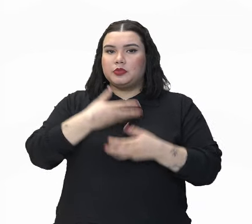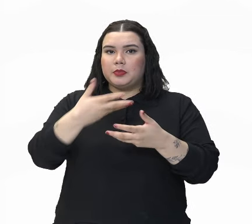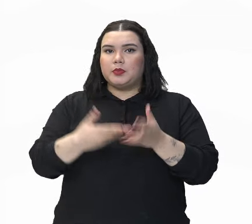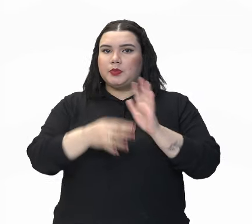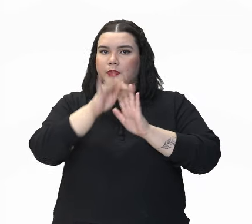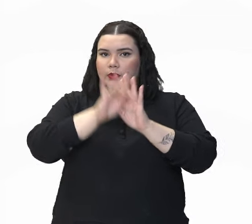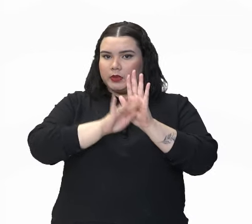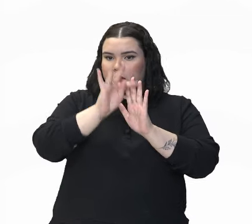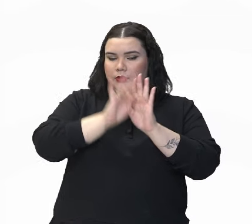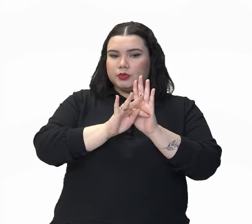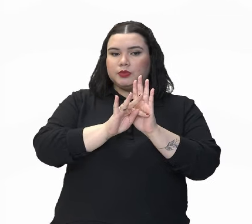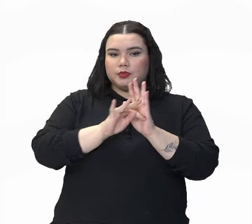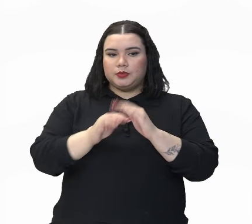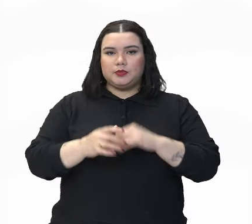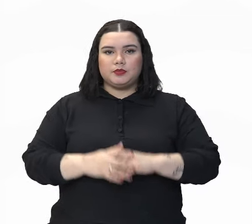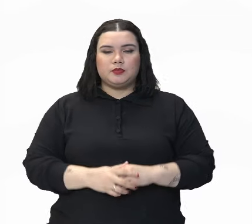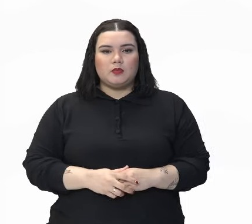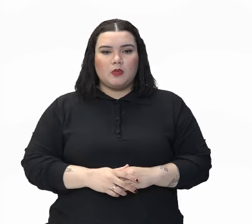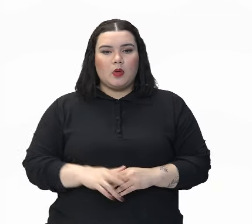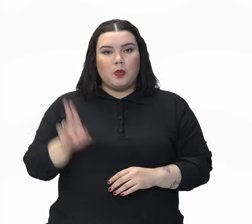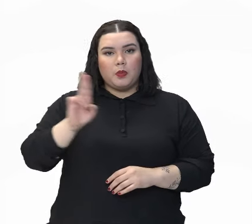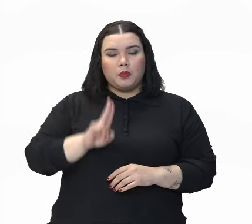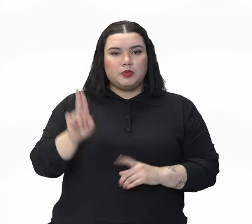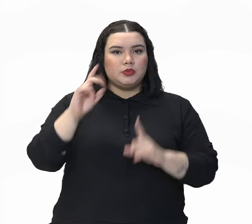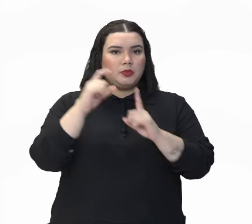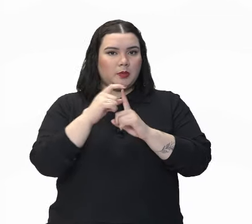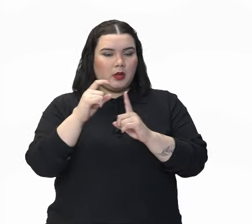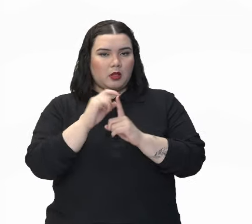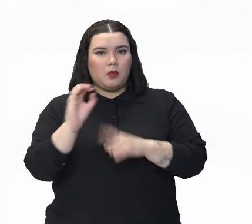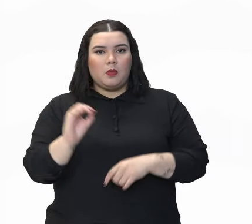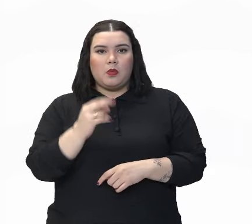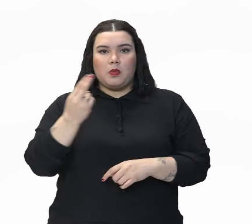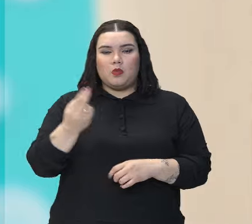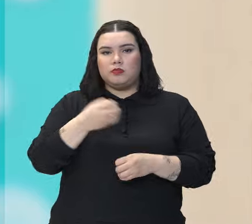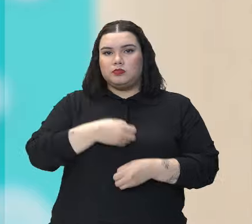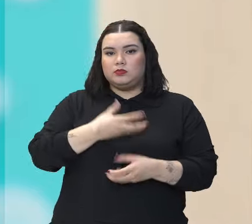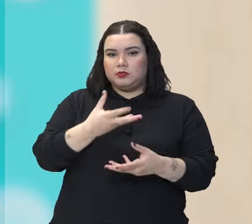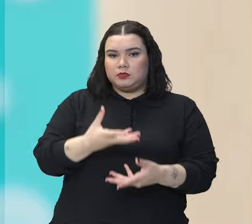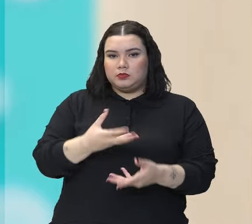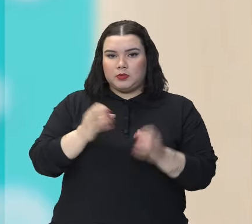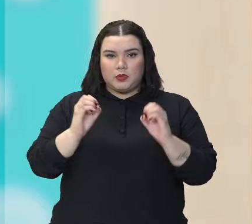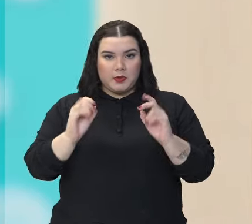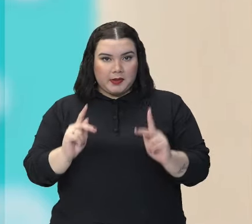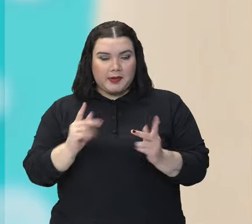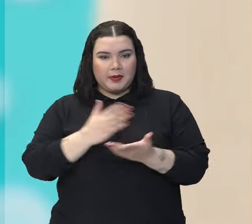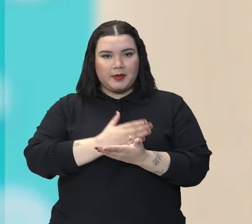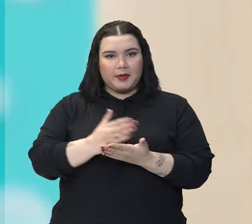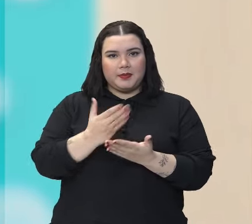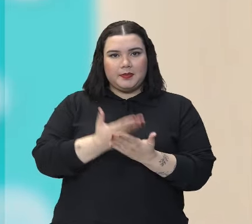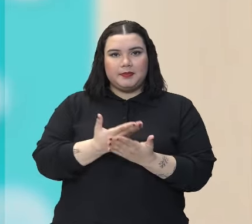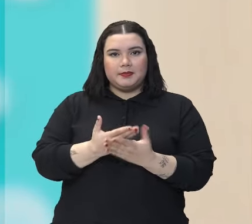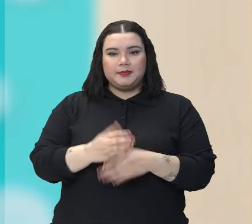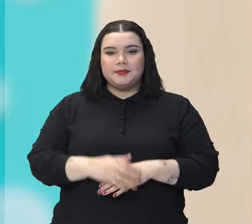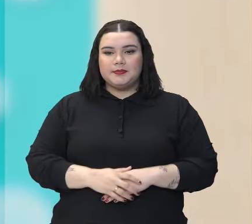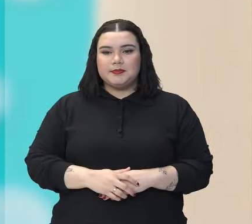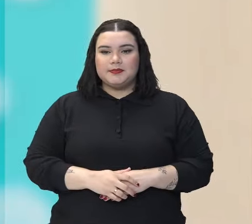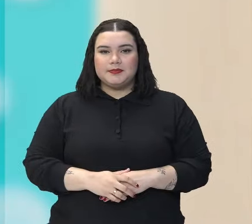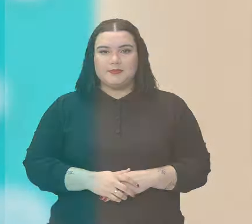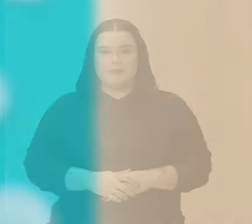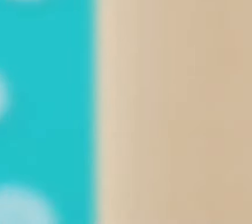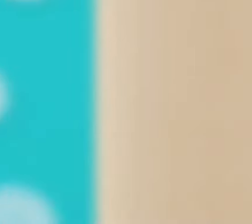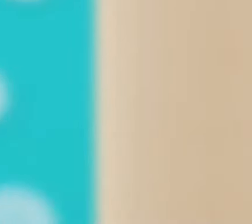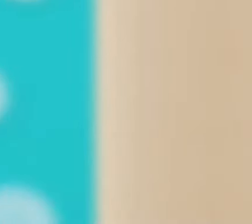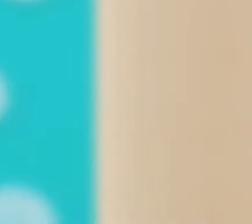textura do texto. Uso de palavras ou expressões. Então, vamos começar nossa aula.